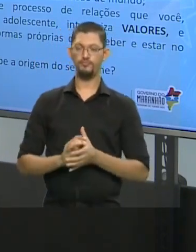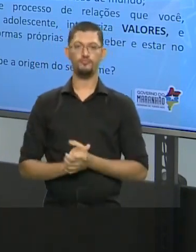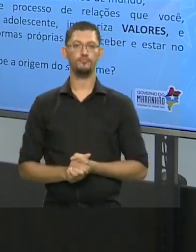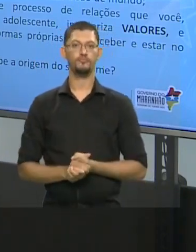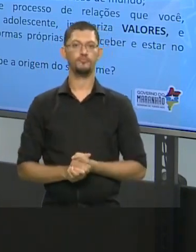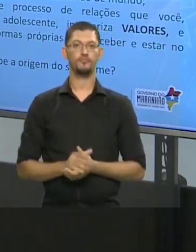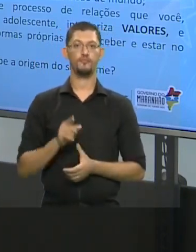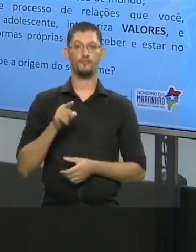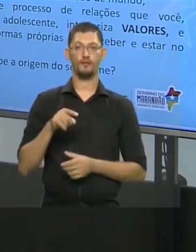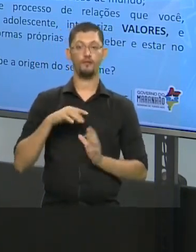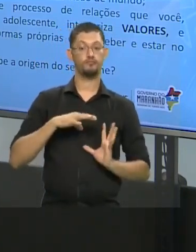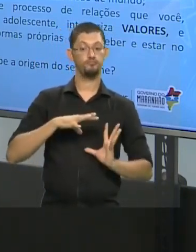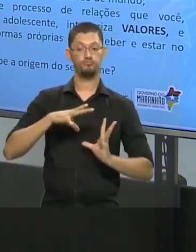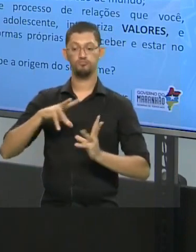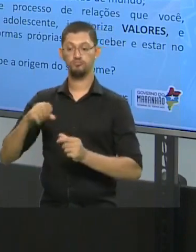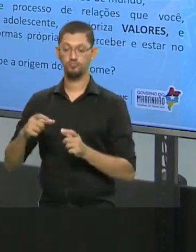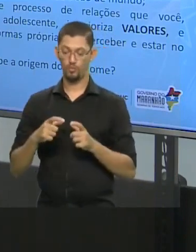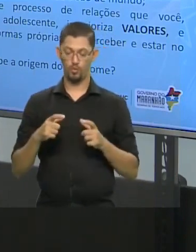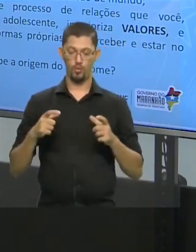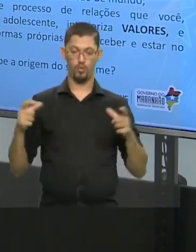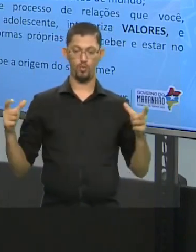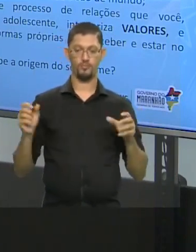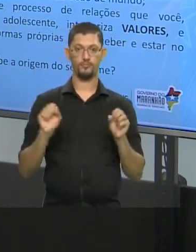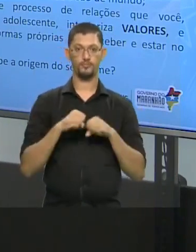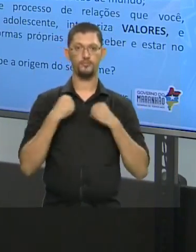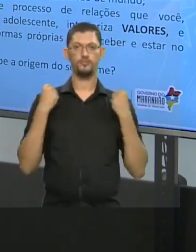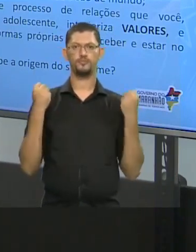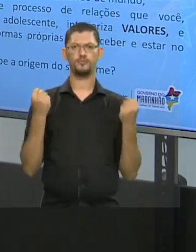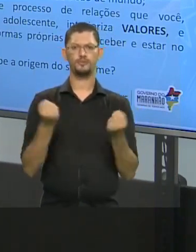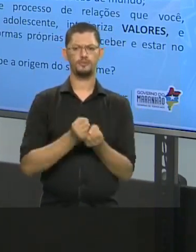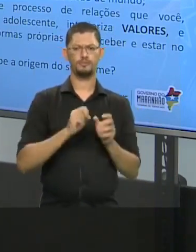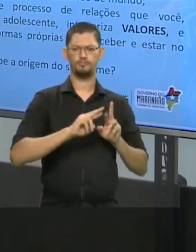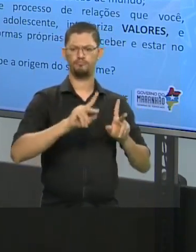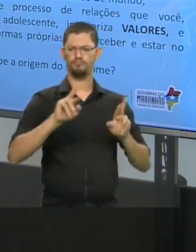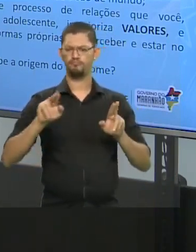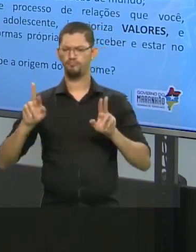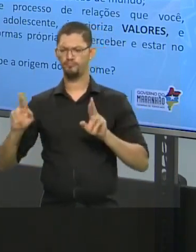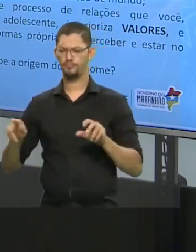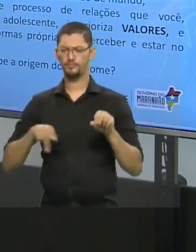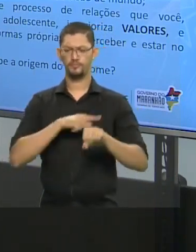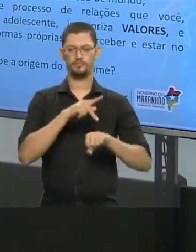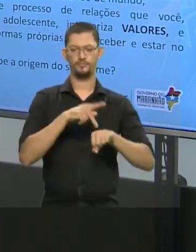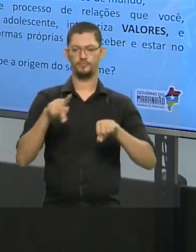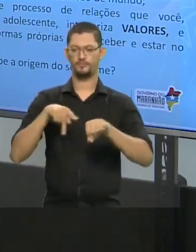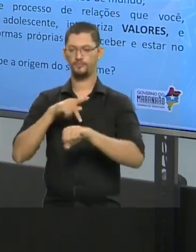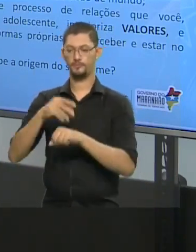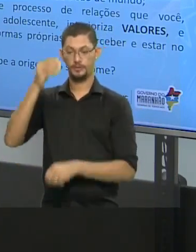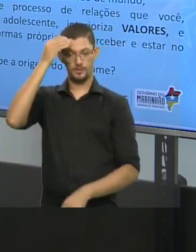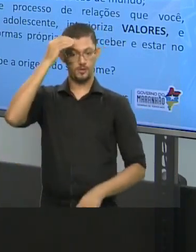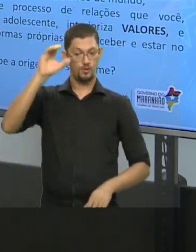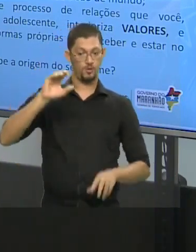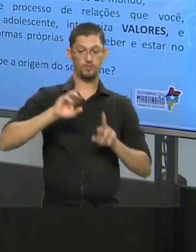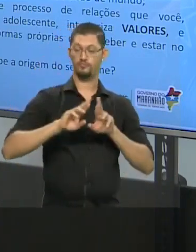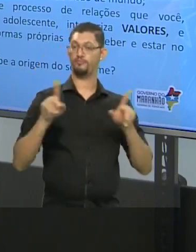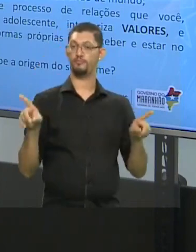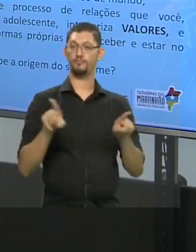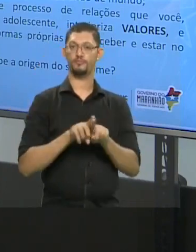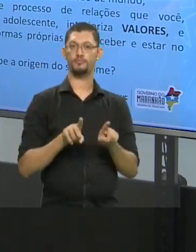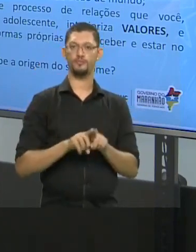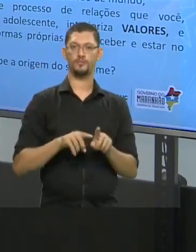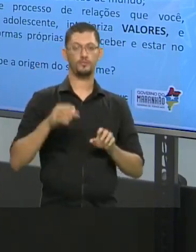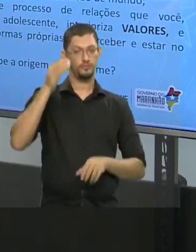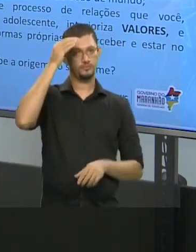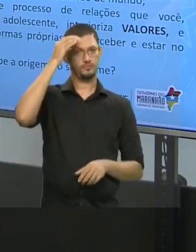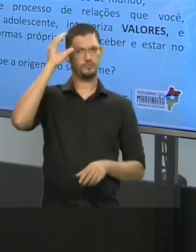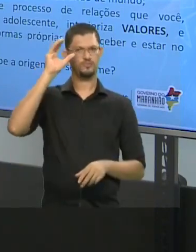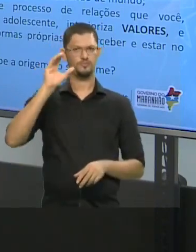Você sabe que o mundo é grande, as sociedades são diferentes, os países têm culturas diferentes e a